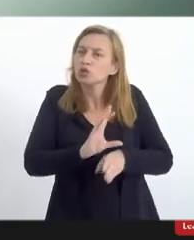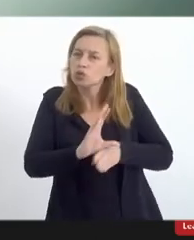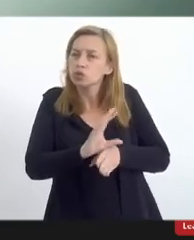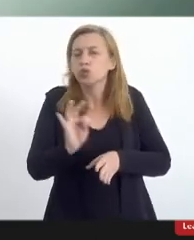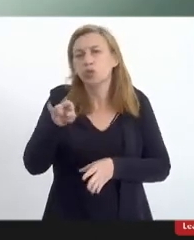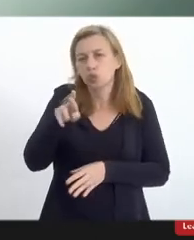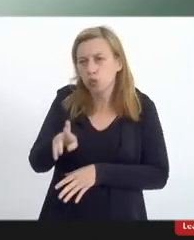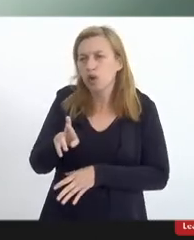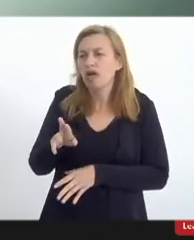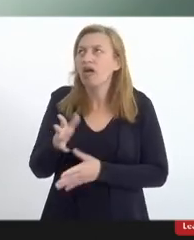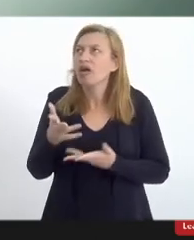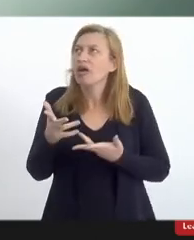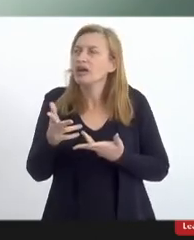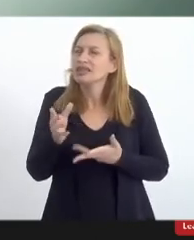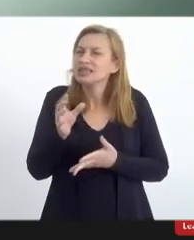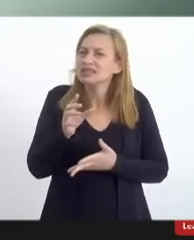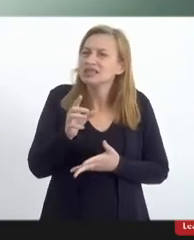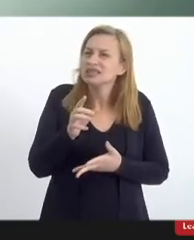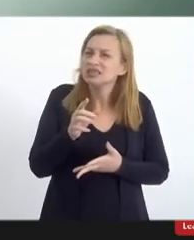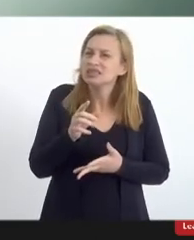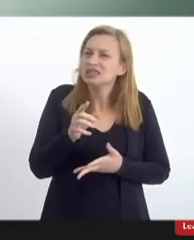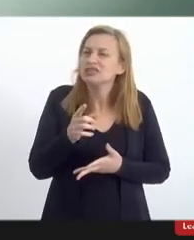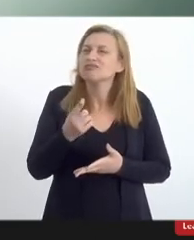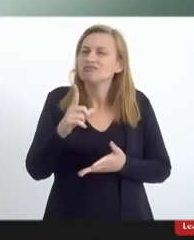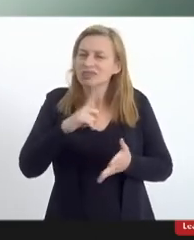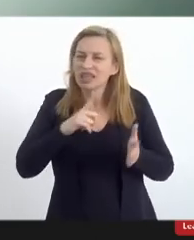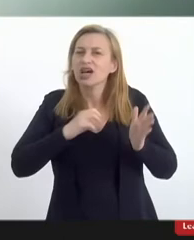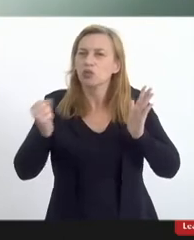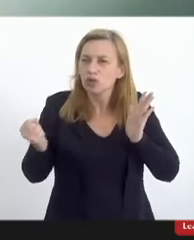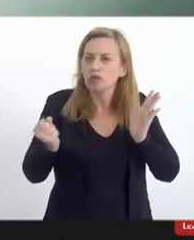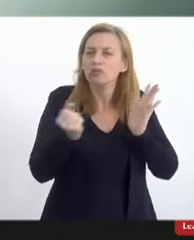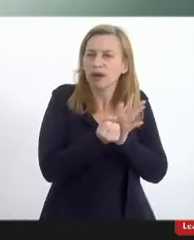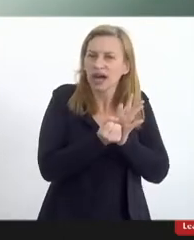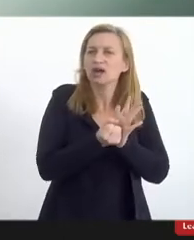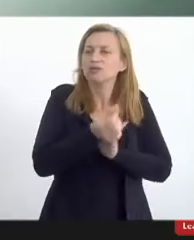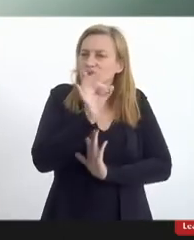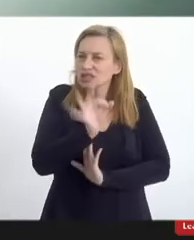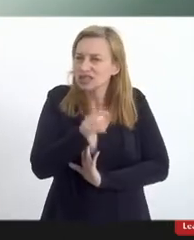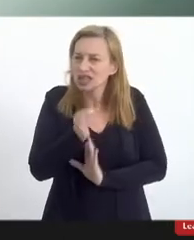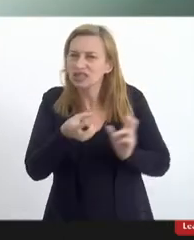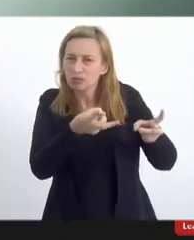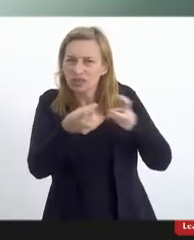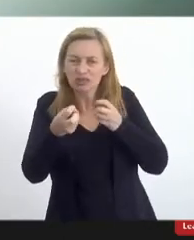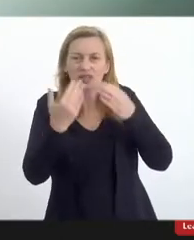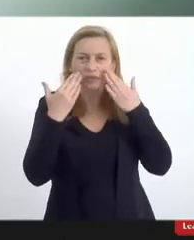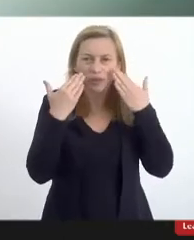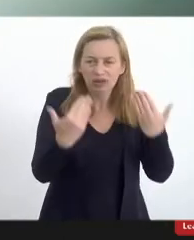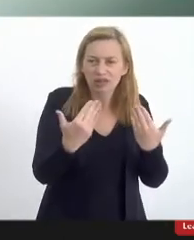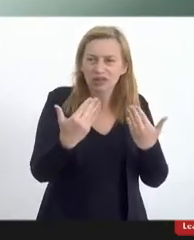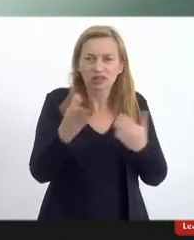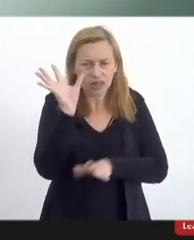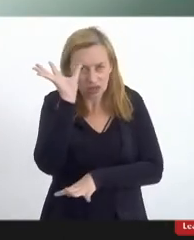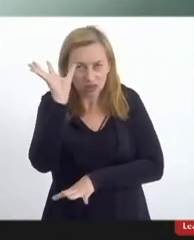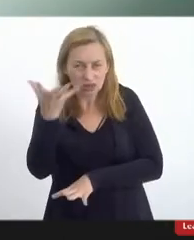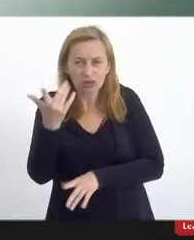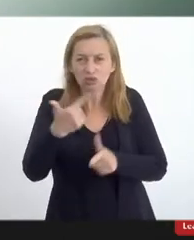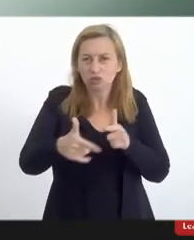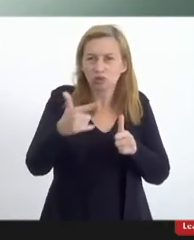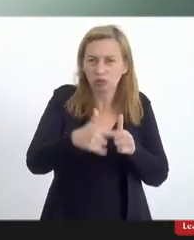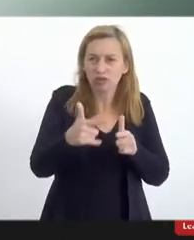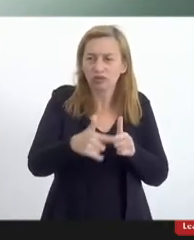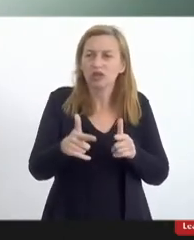tutelar isso terá sem dúvida nenhuma um impacto na observação e na apresentação da solução dos problemas